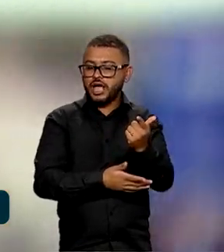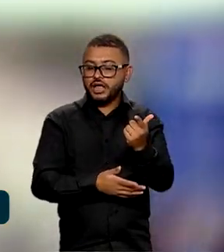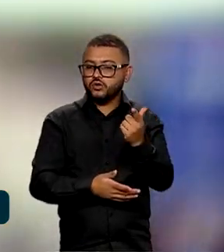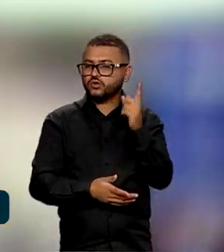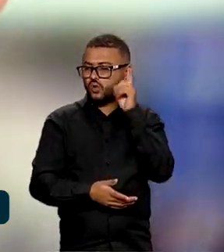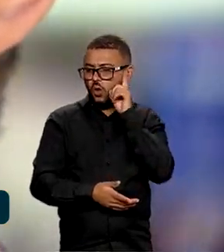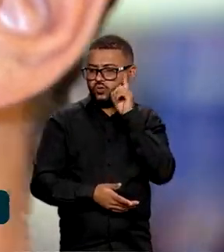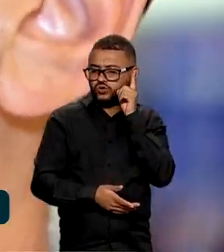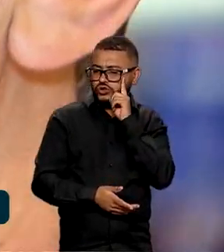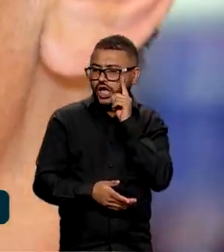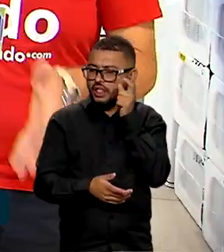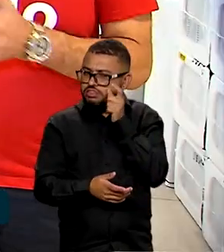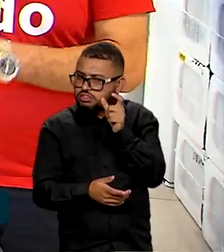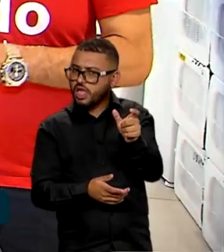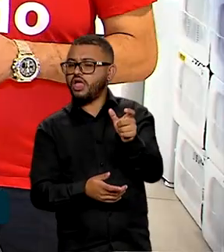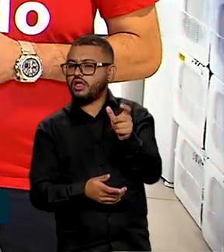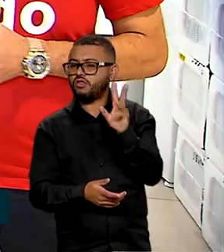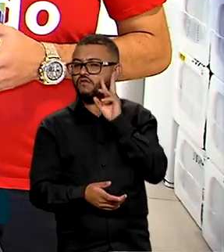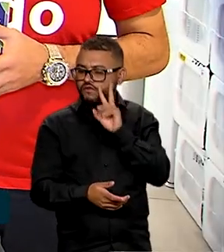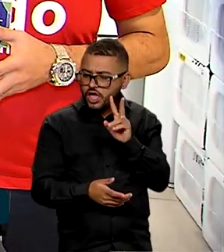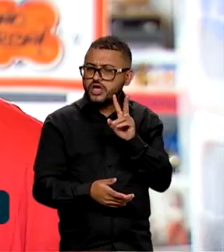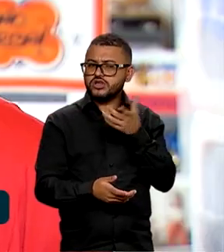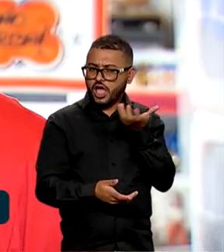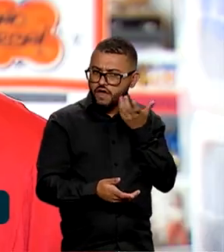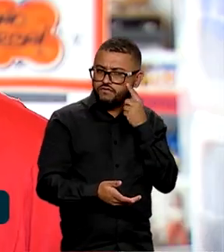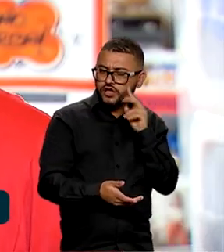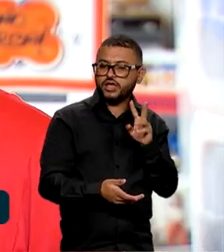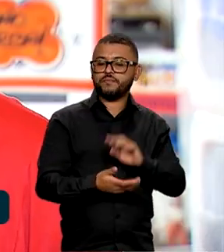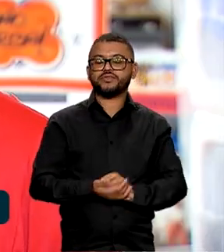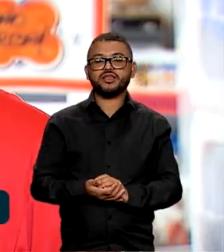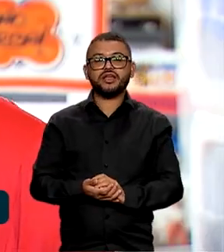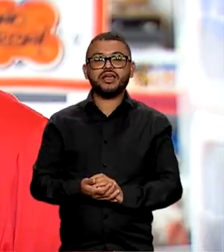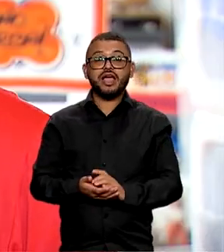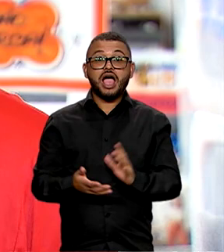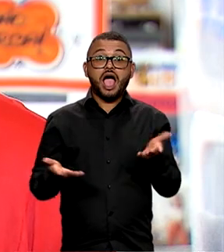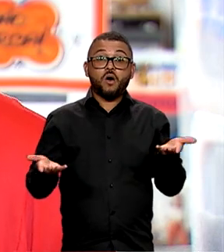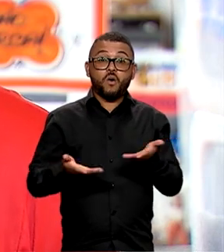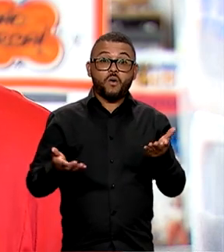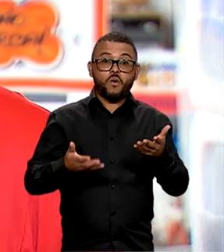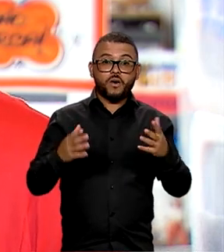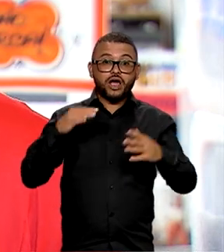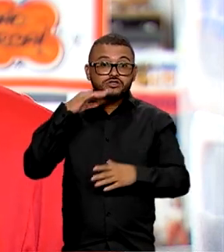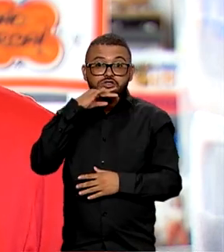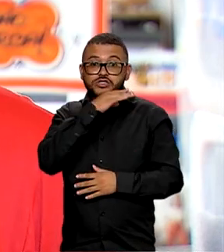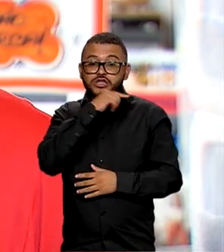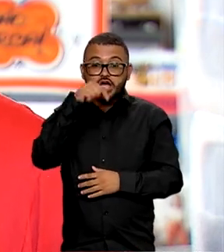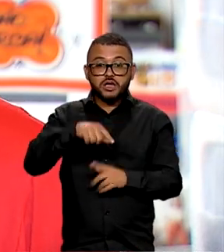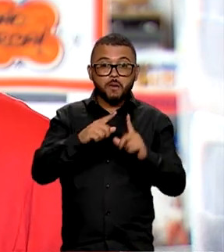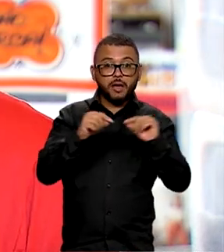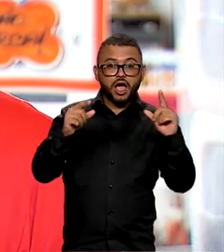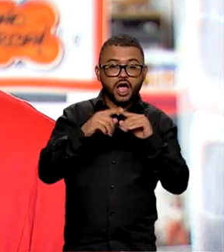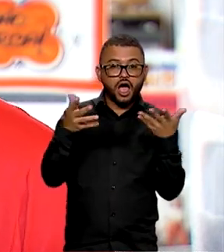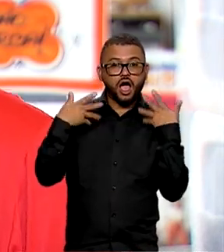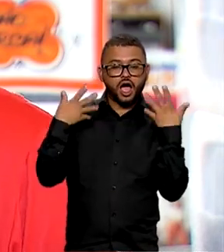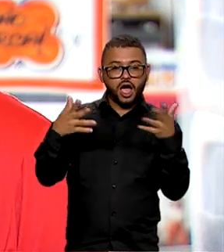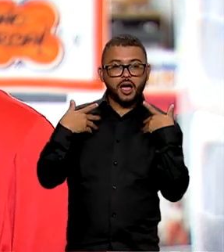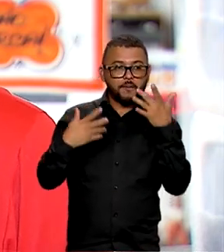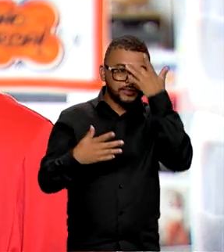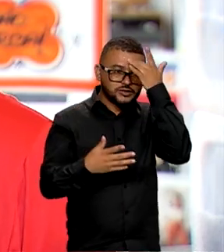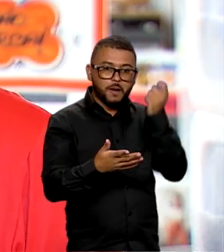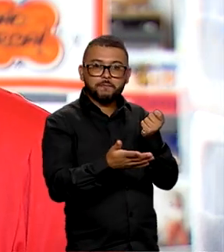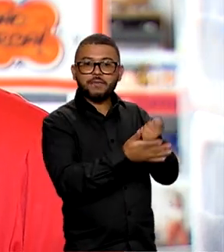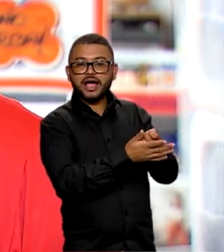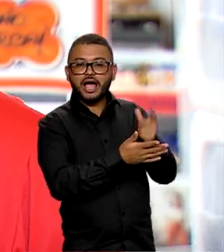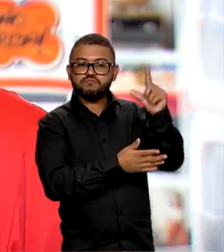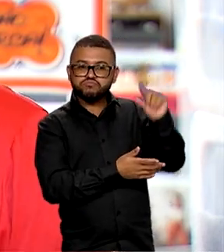dia mais atentos e exigentes. Dessa época quente, principalmente Brasília, muito quente, as pessoas querem pagar